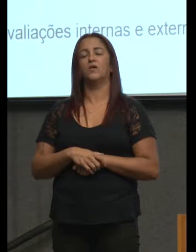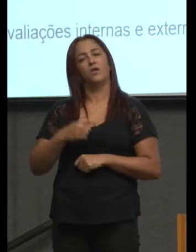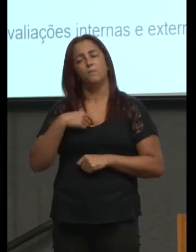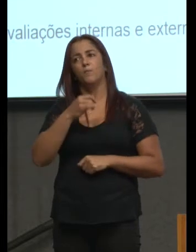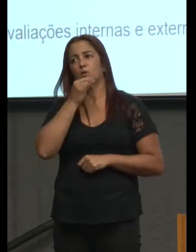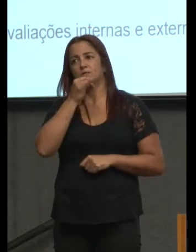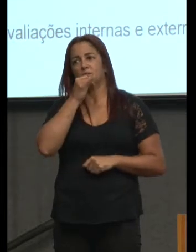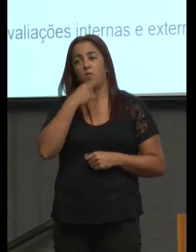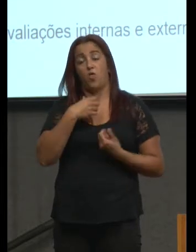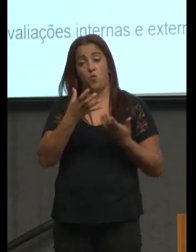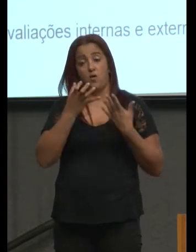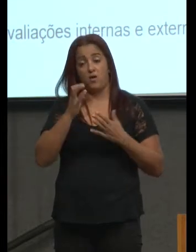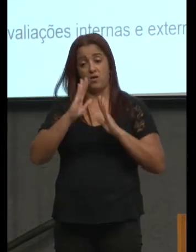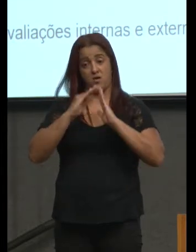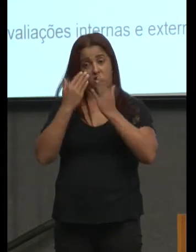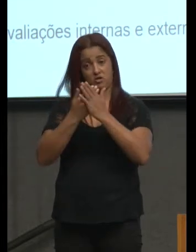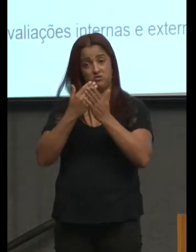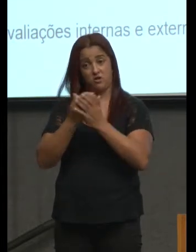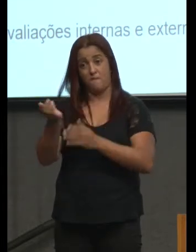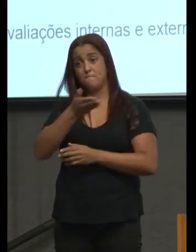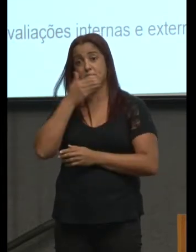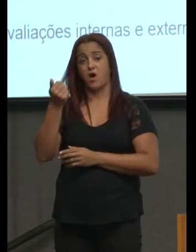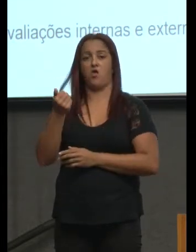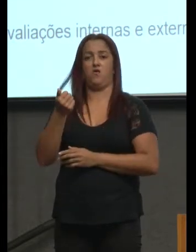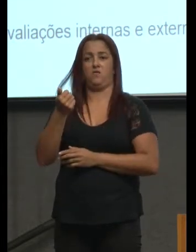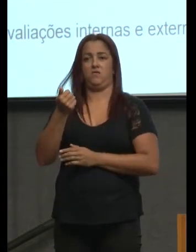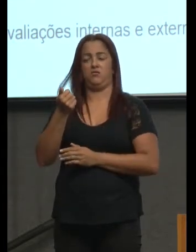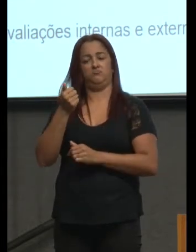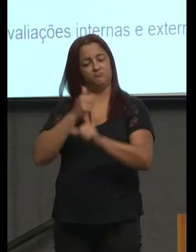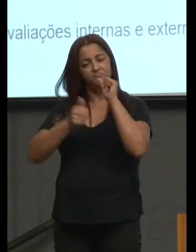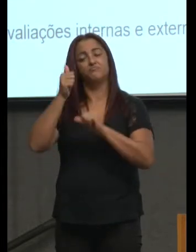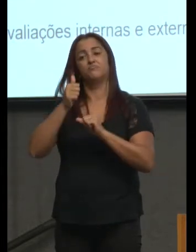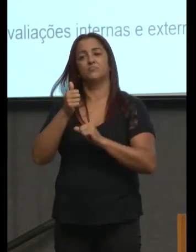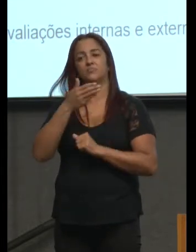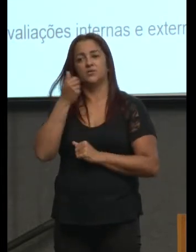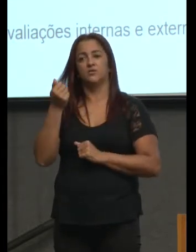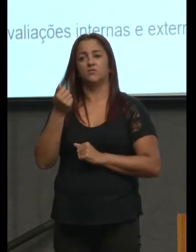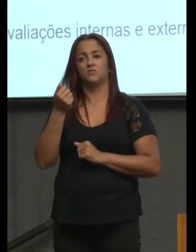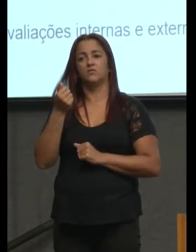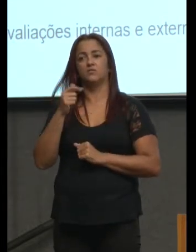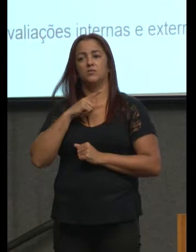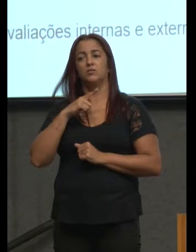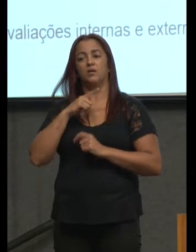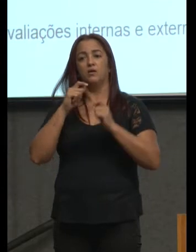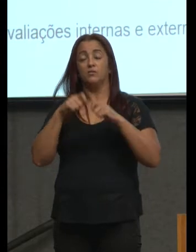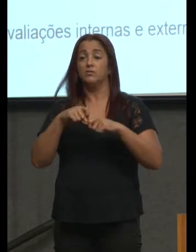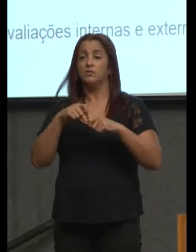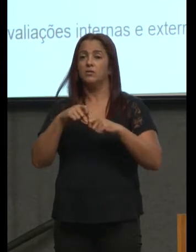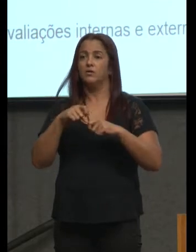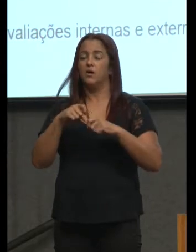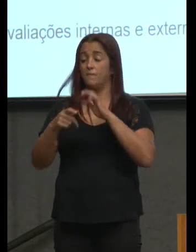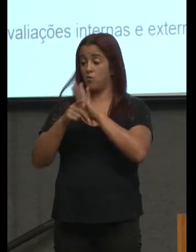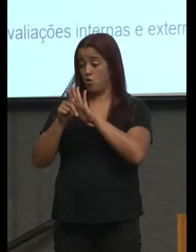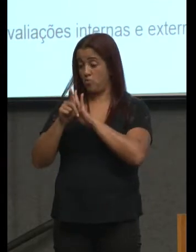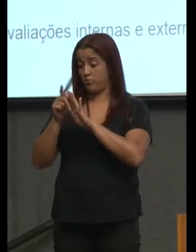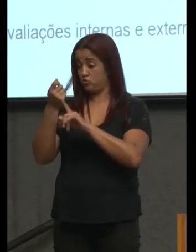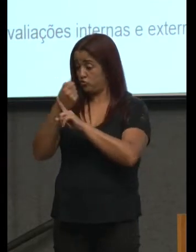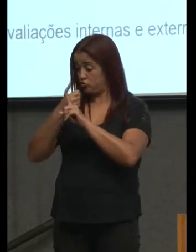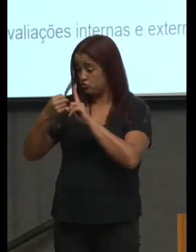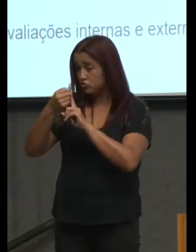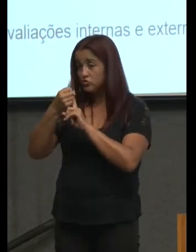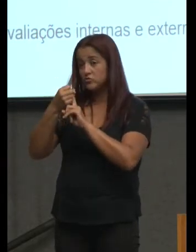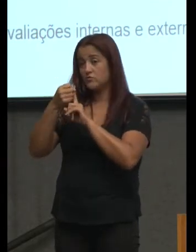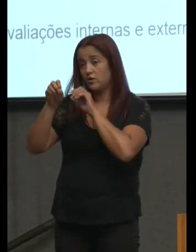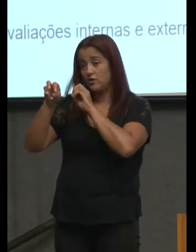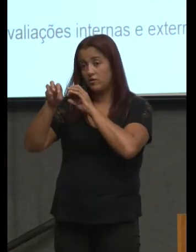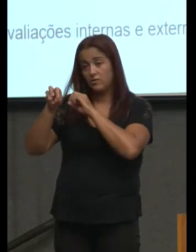escolas se tornem melhores no sentido de cumprimento da sua função socioeducacional então